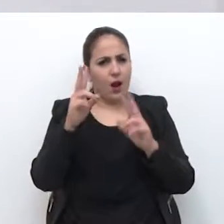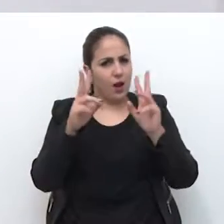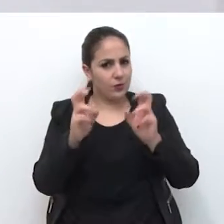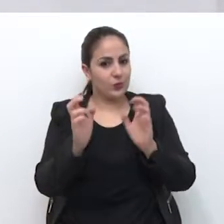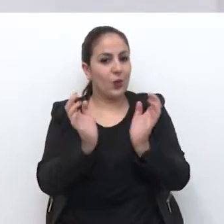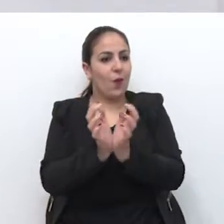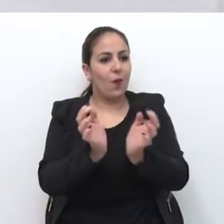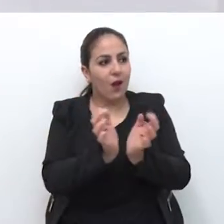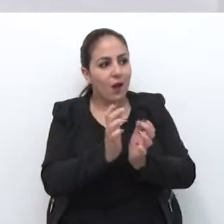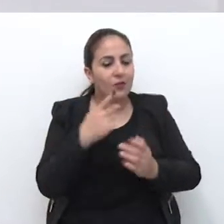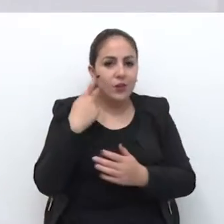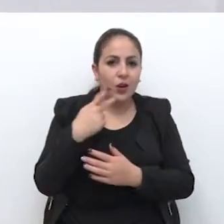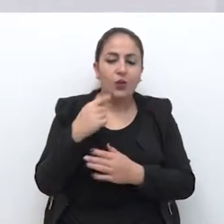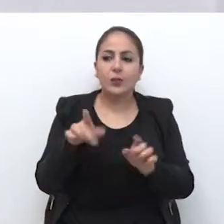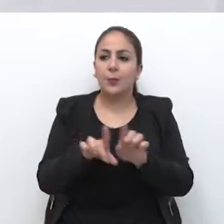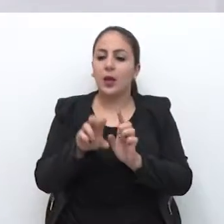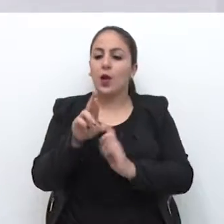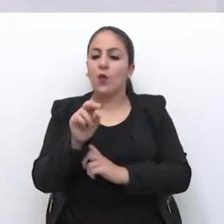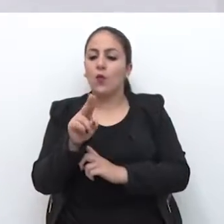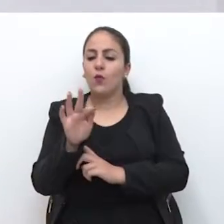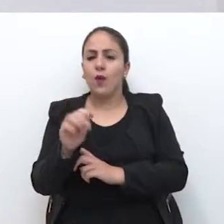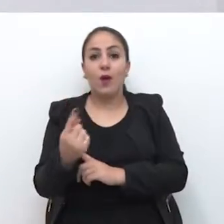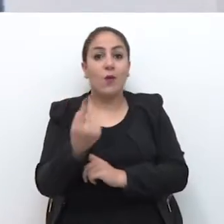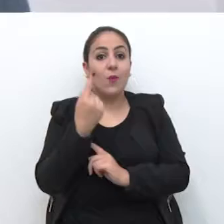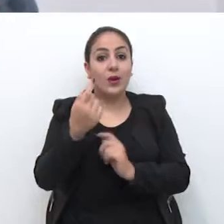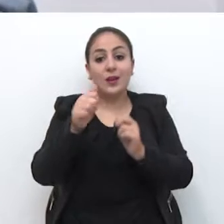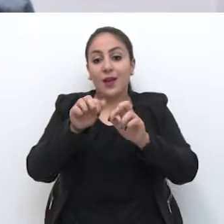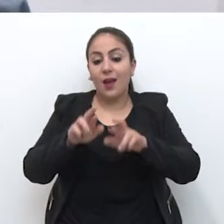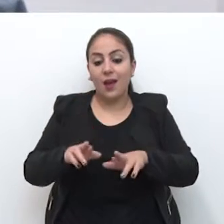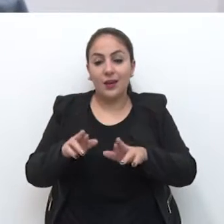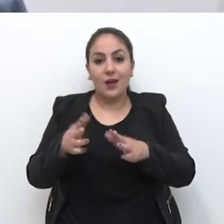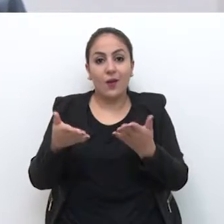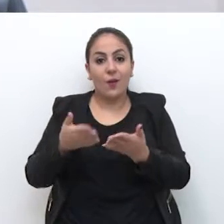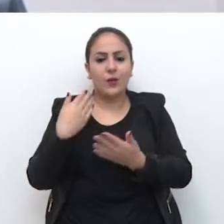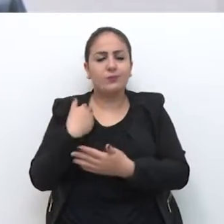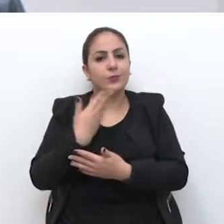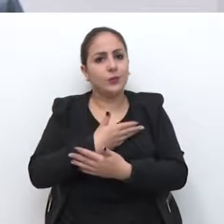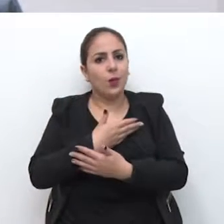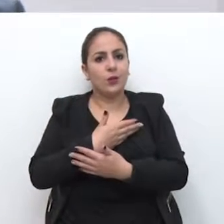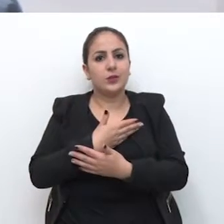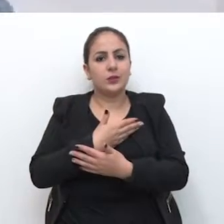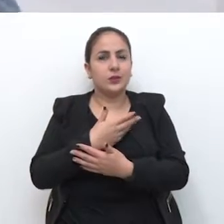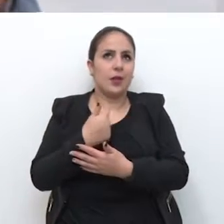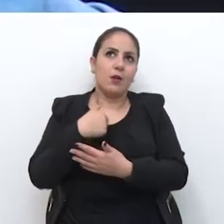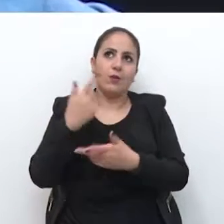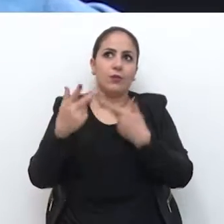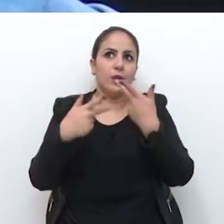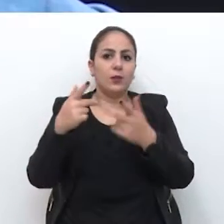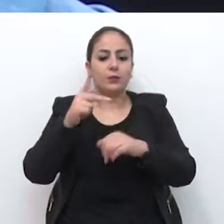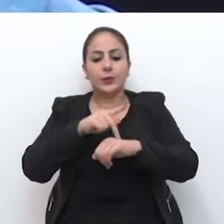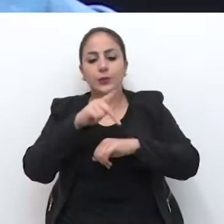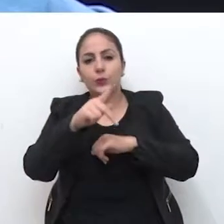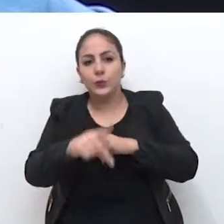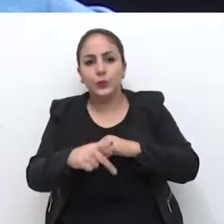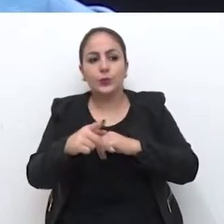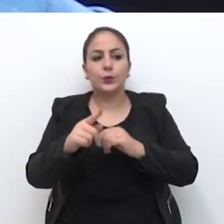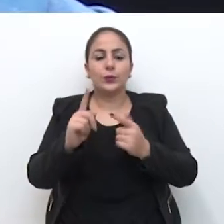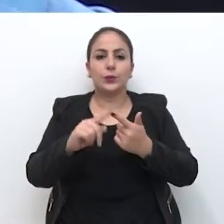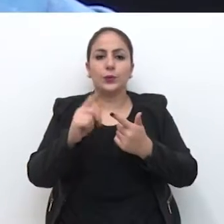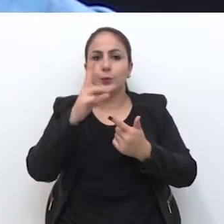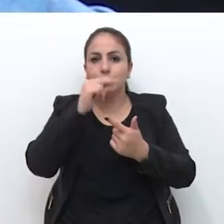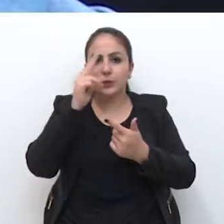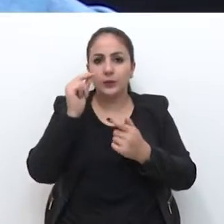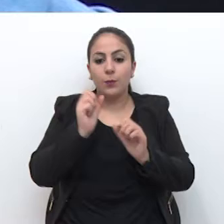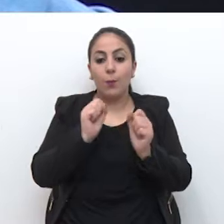assunto, colegas vereadores e Rufa, até porque é a única área agora que nós poderíamos, nós que eu falo passo fundo, o